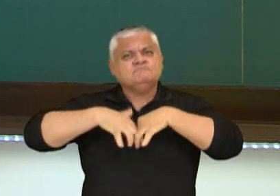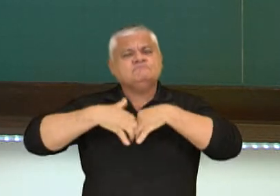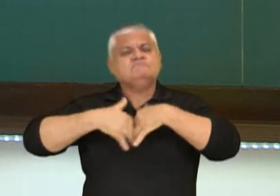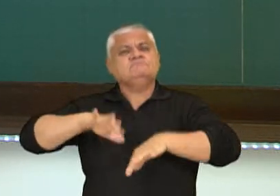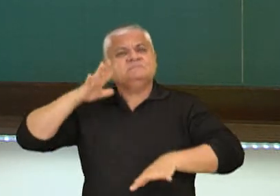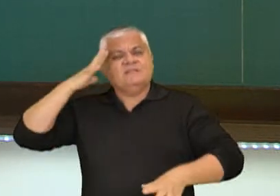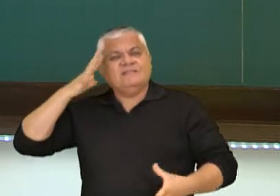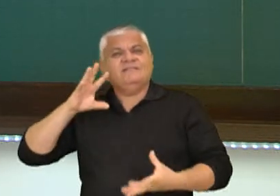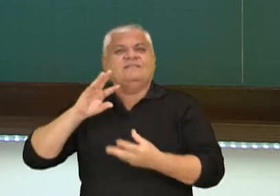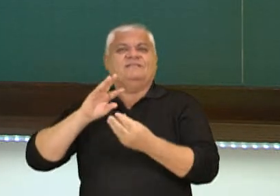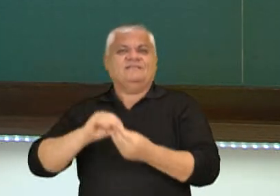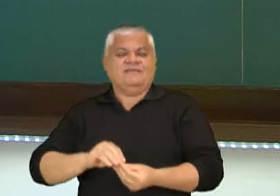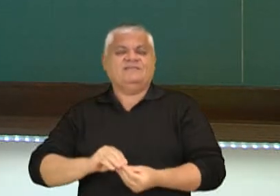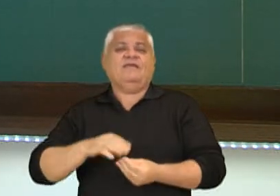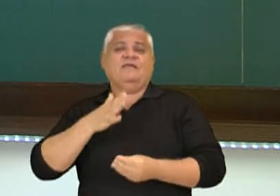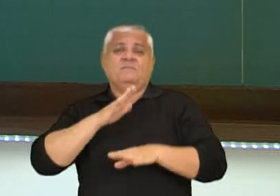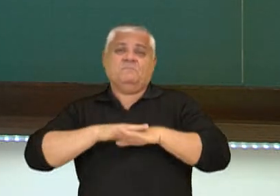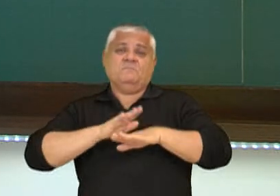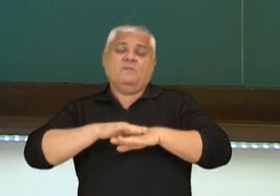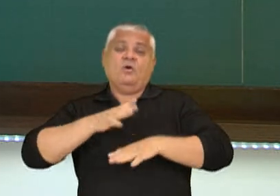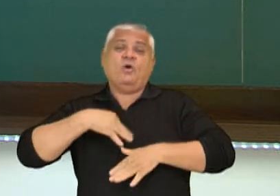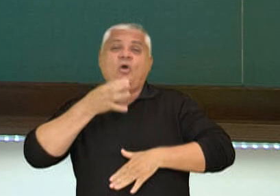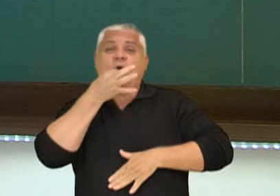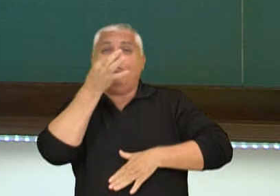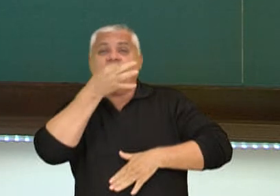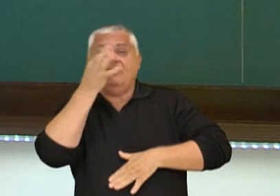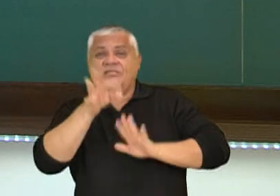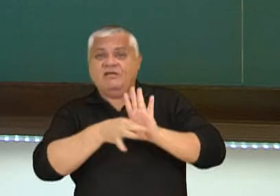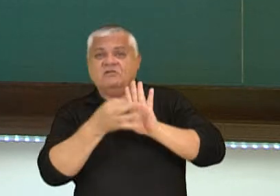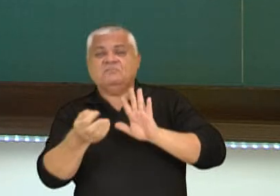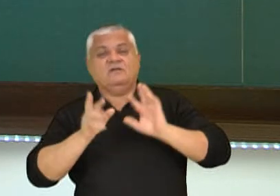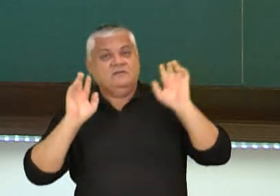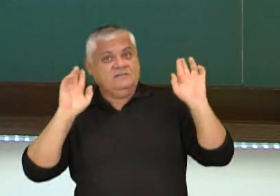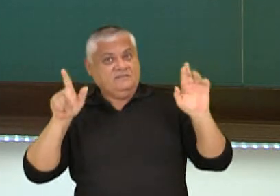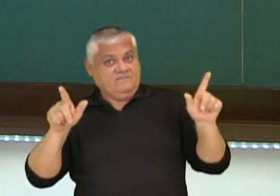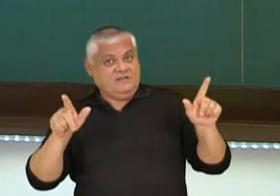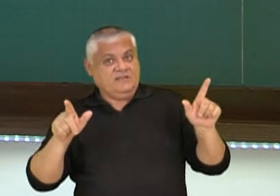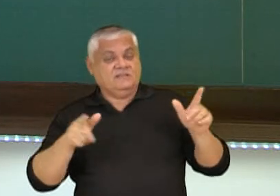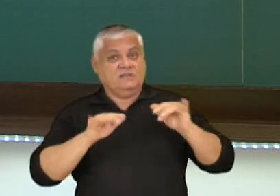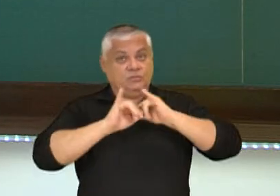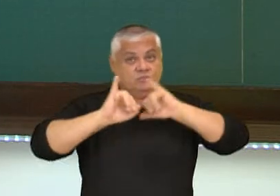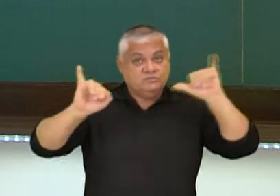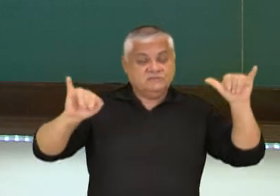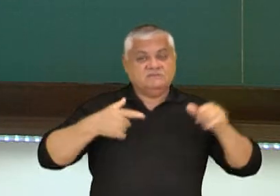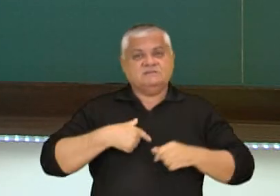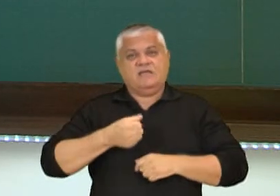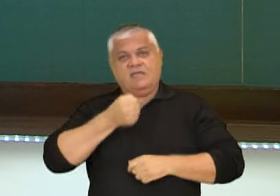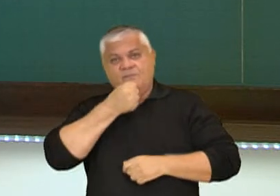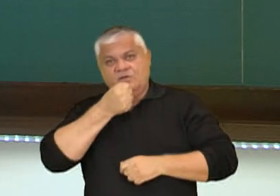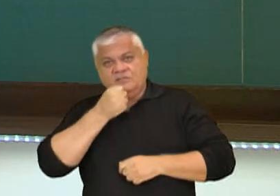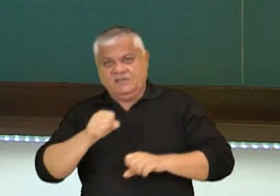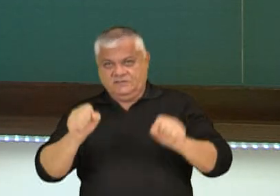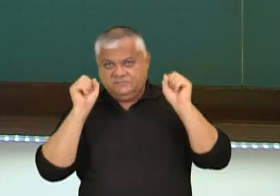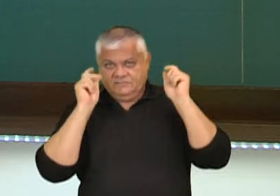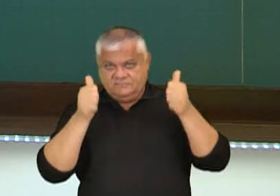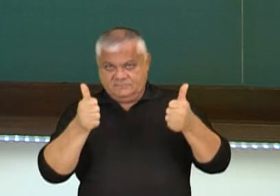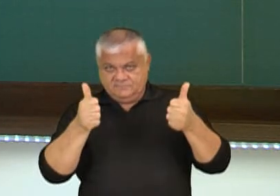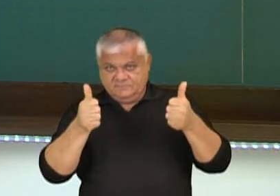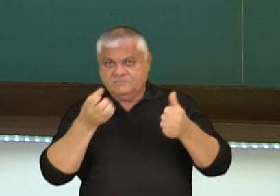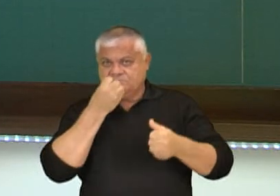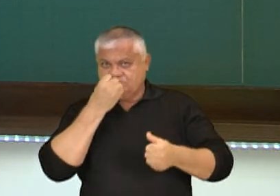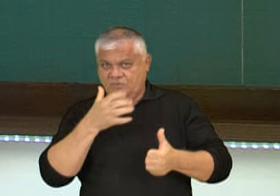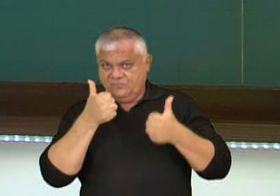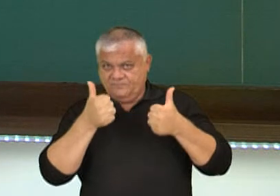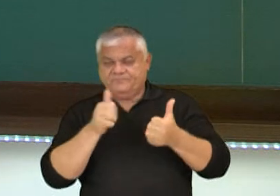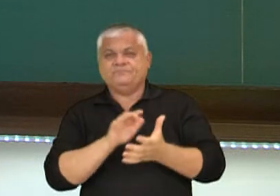melhor e formar o nosso ponto de vista. Grande diferença entre notícia e reportagem. Legal? Boa,